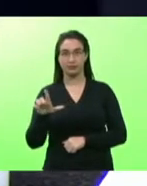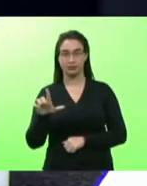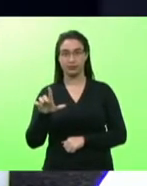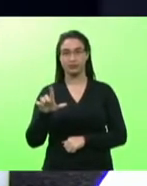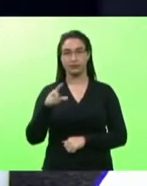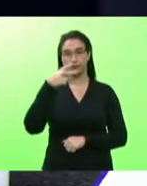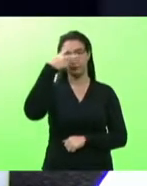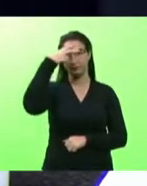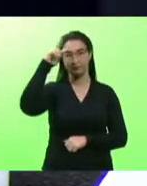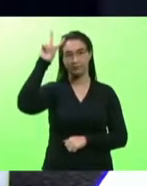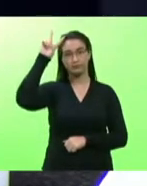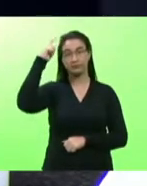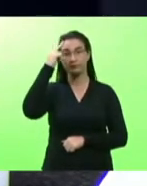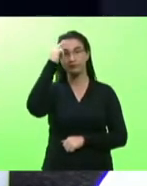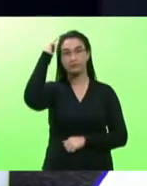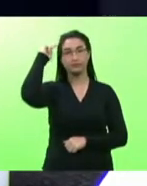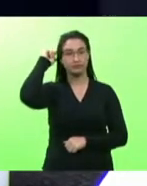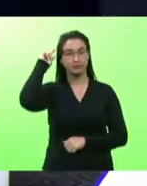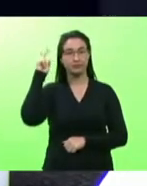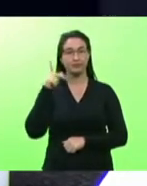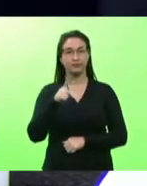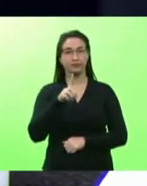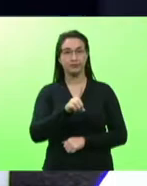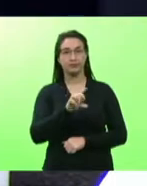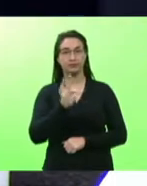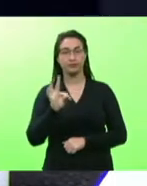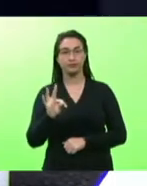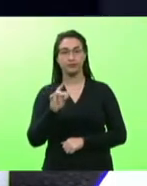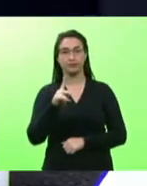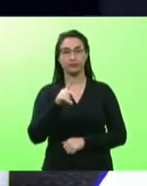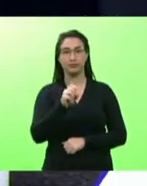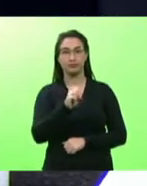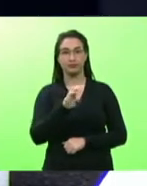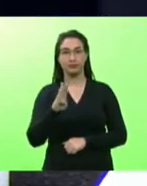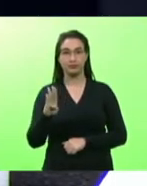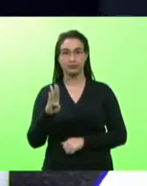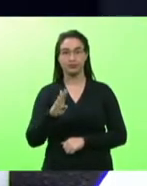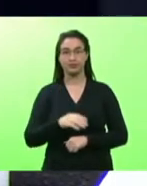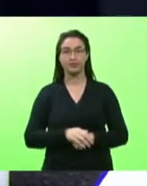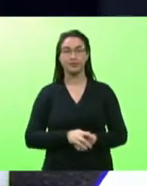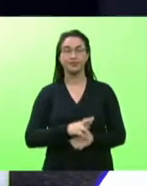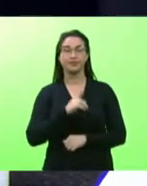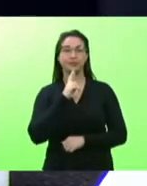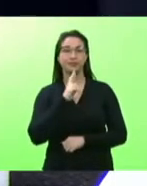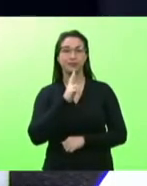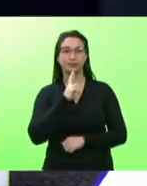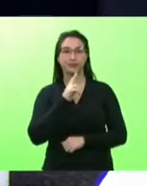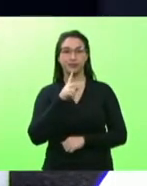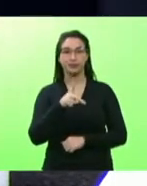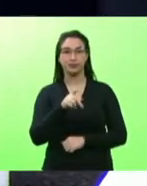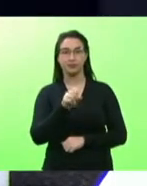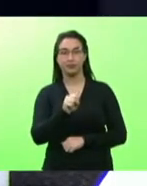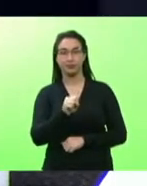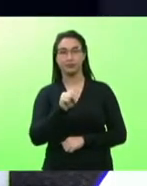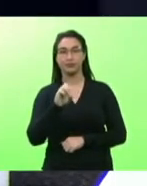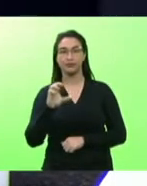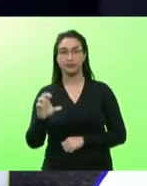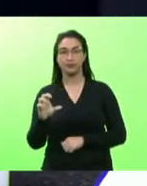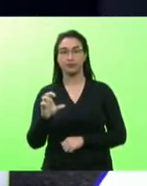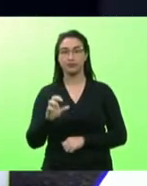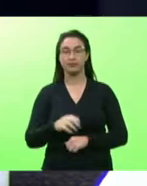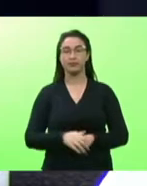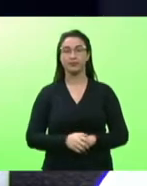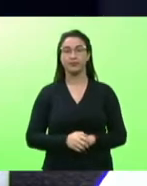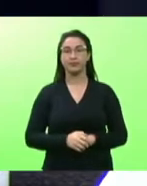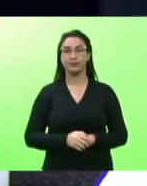Carropreso, do Bloco PDT-PSDB Republicanos, Jair Mioto, do Bloco PSD-PSC e a senhora